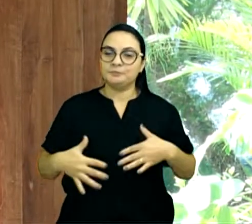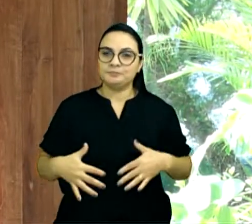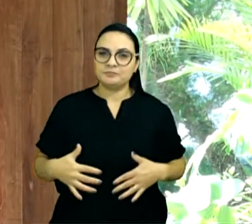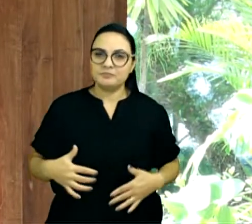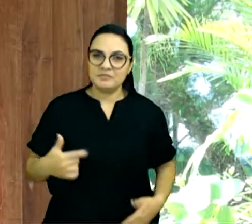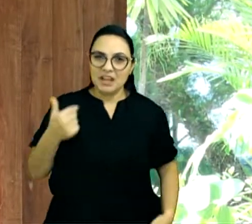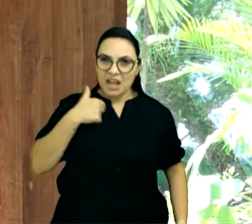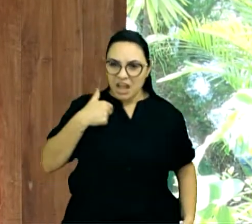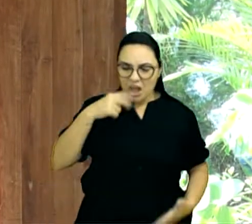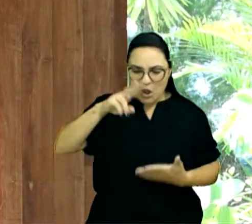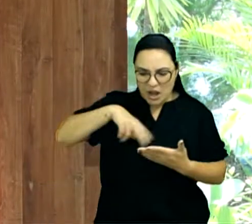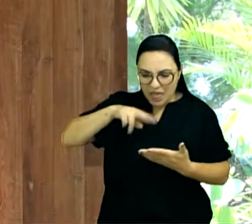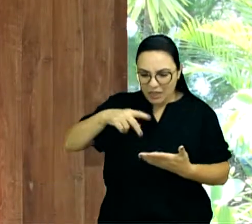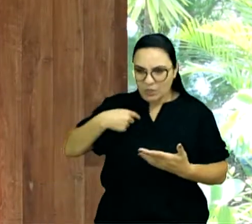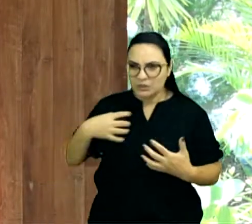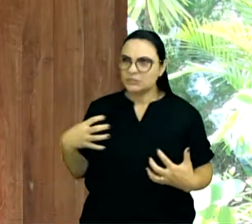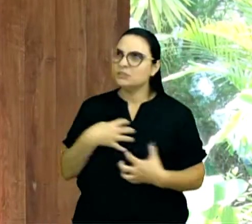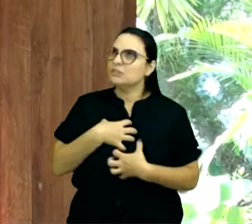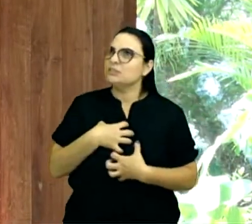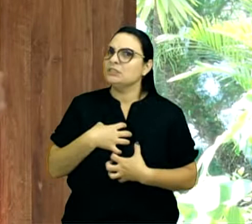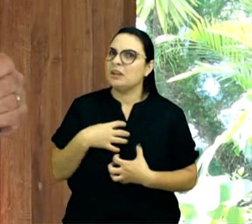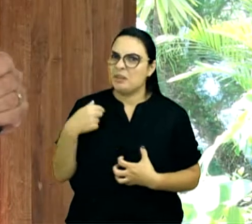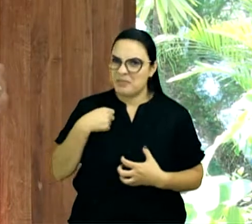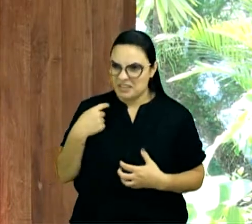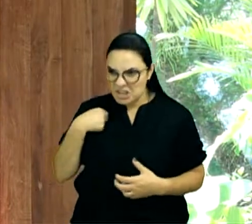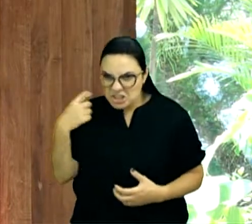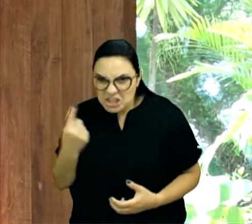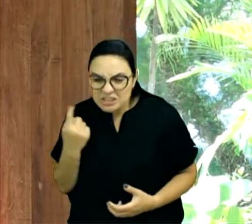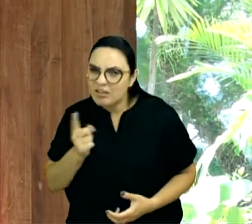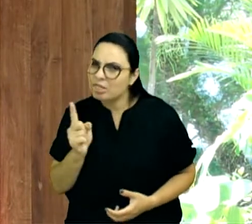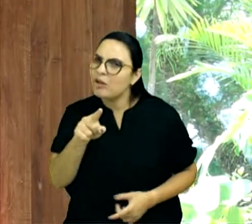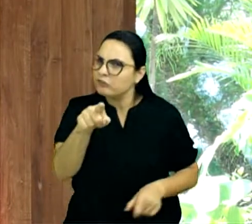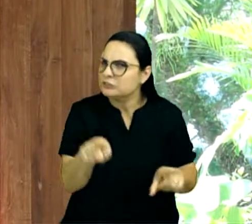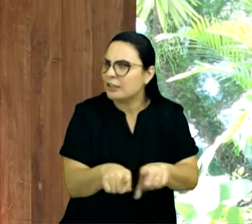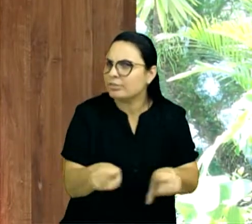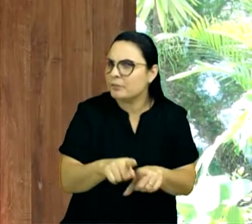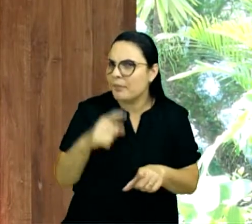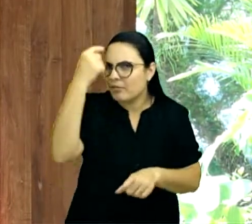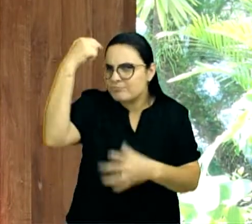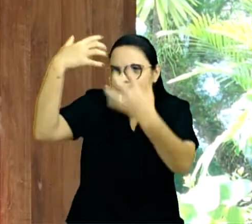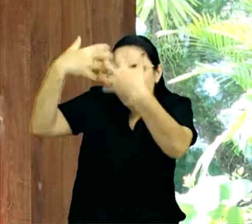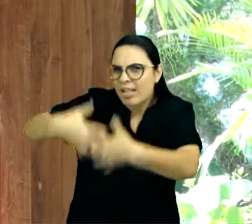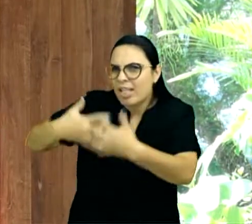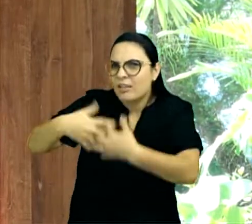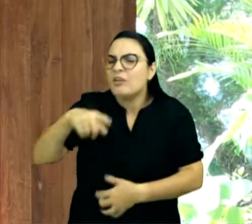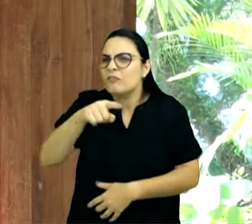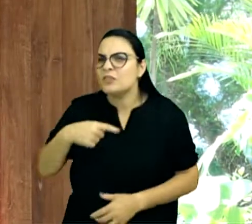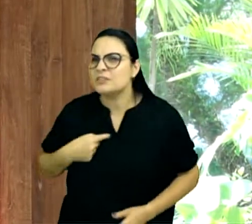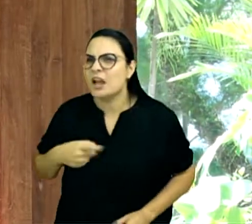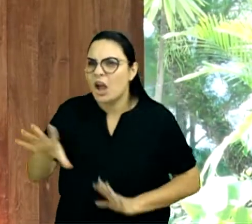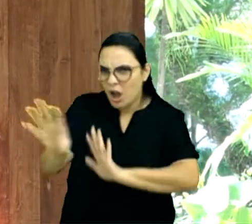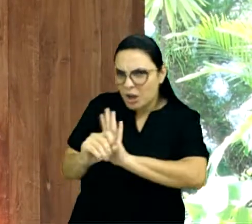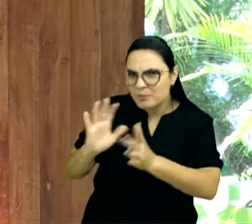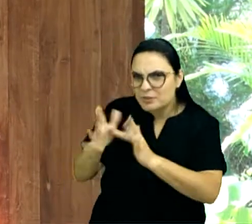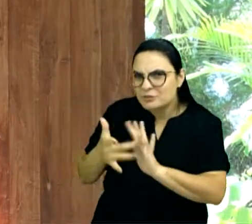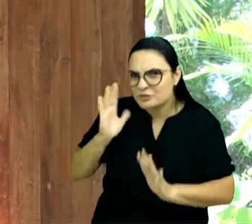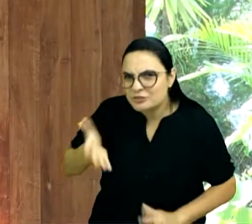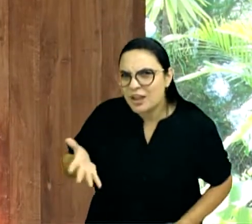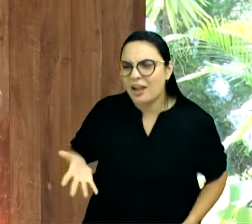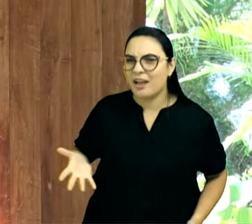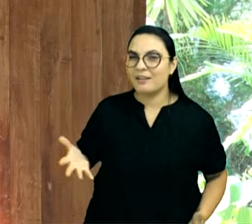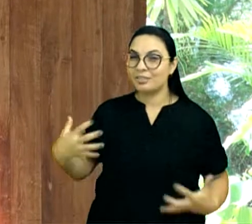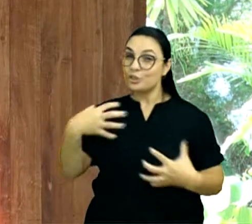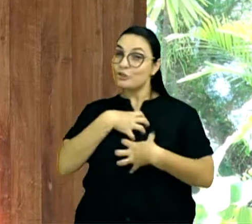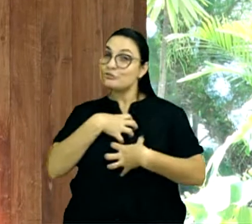que vou apanhar, não, você também. Você tem imitado a Cristo? Na tua maneira de viver? No teu